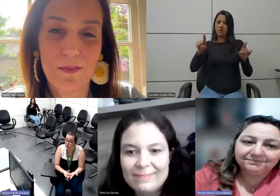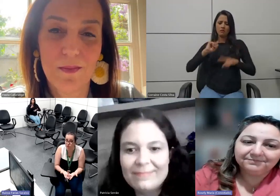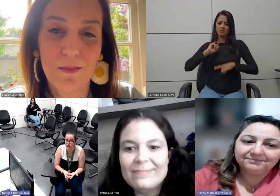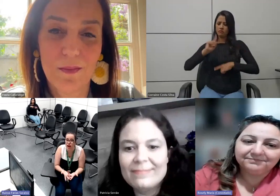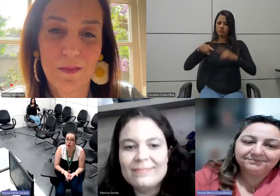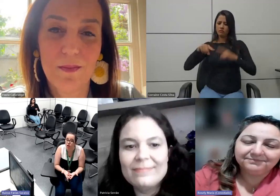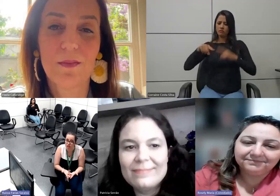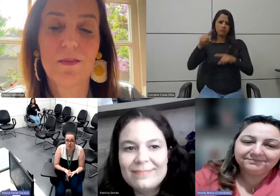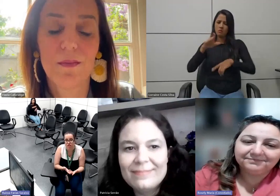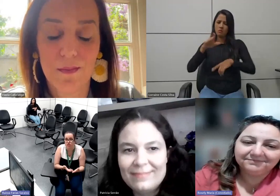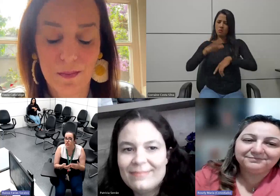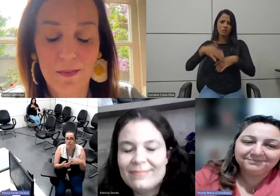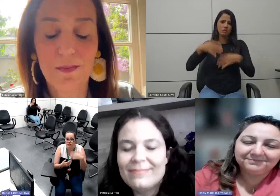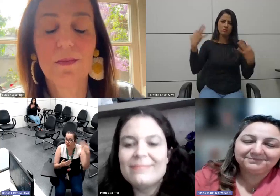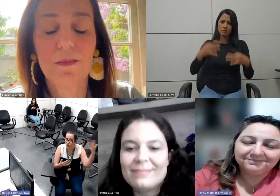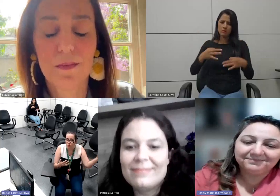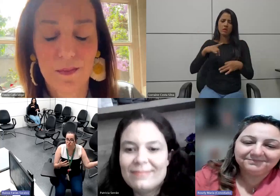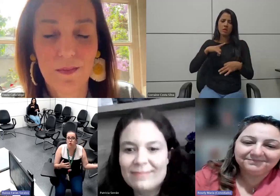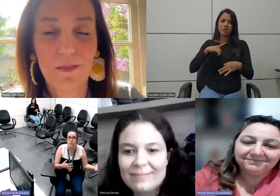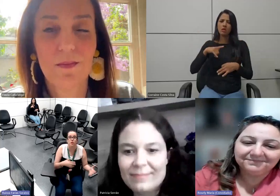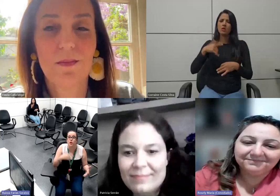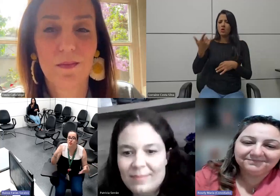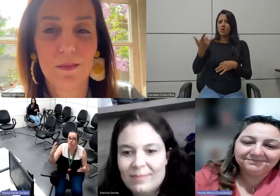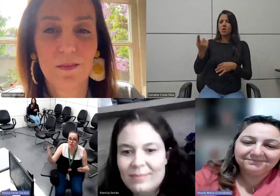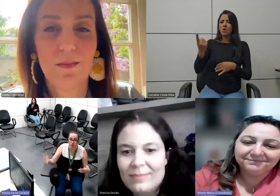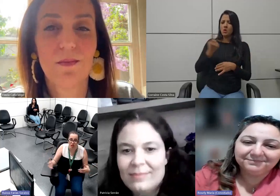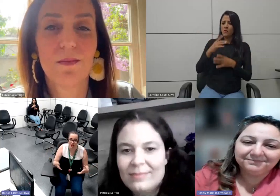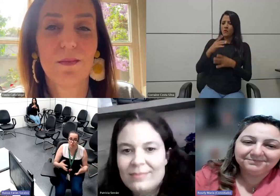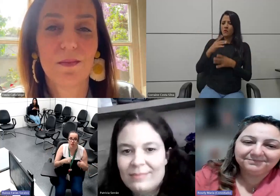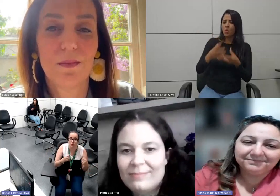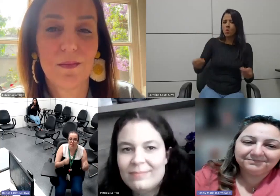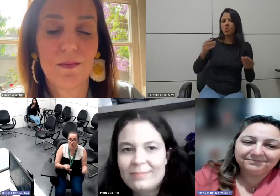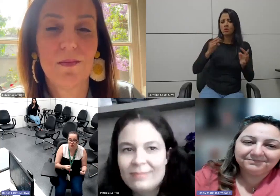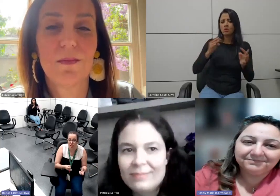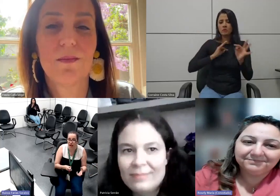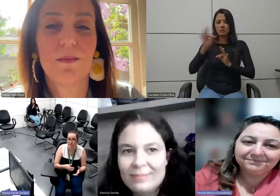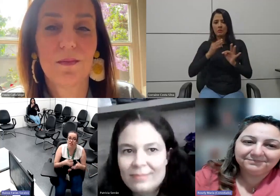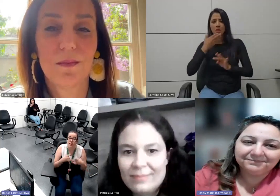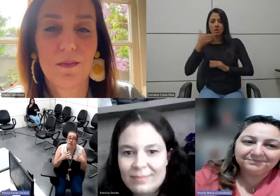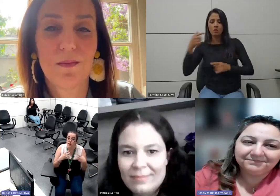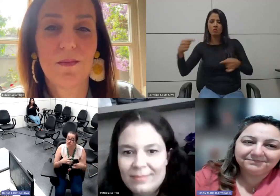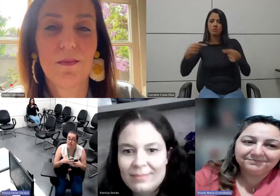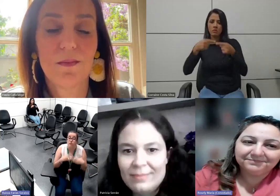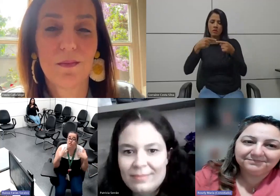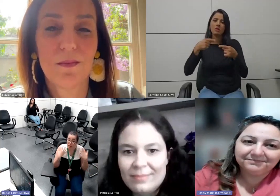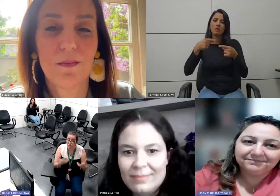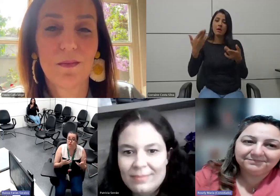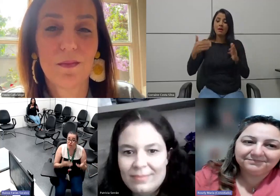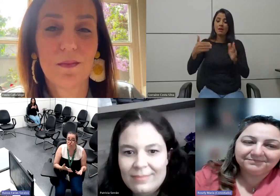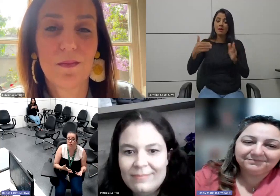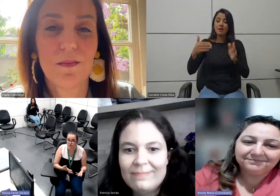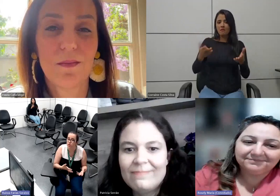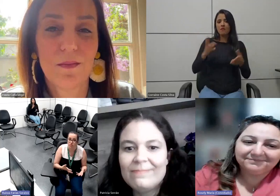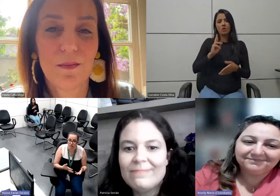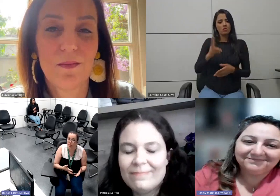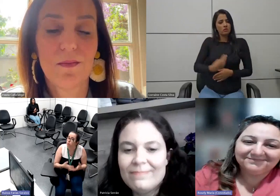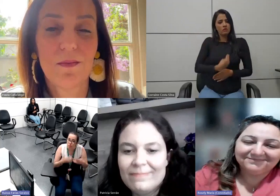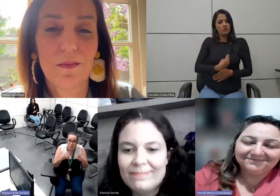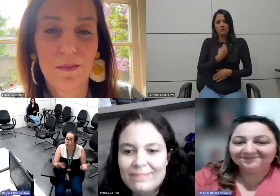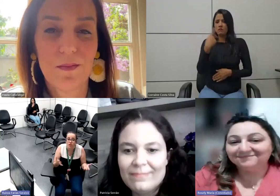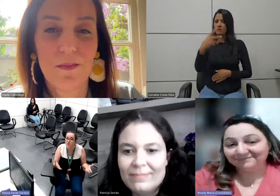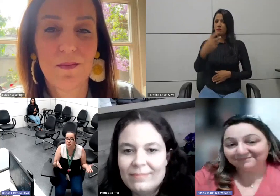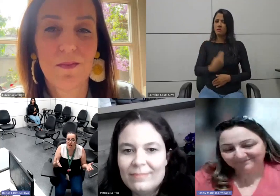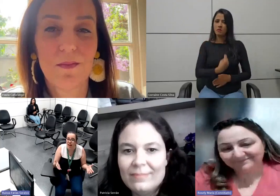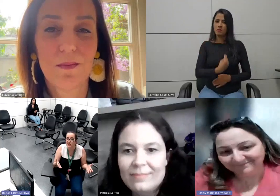superar quando chegar a hora né quando vier uma cura quando vier um tratamento mais eficaz e até então você vai continuar vivendo a sua